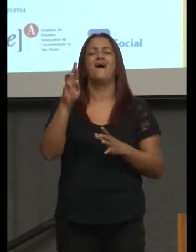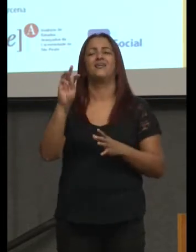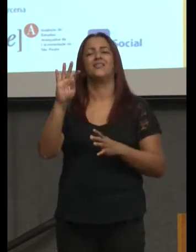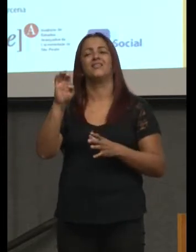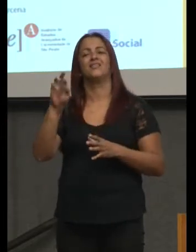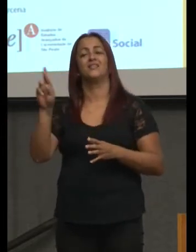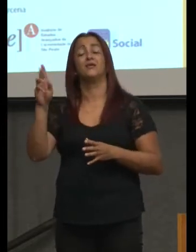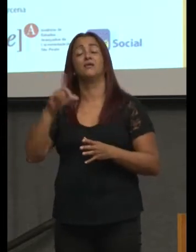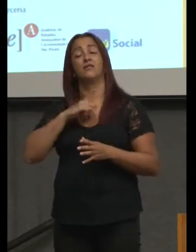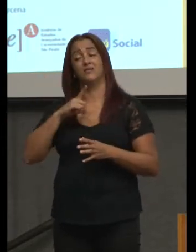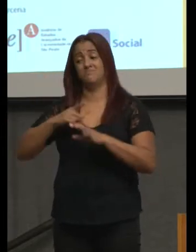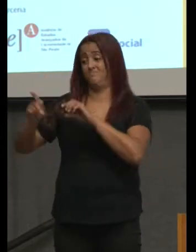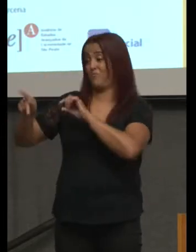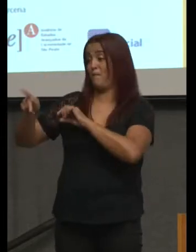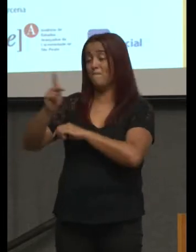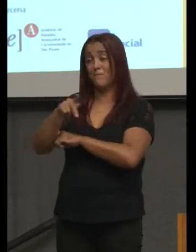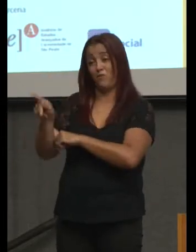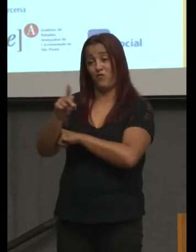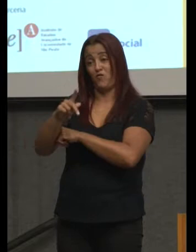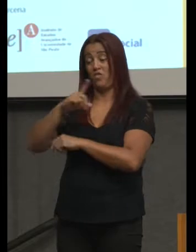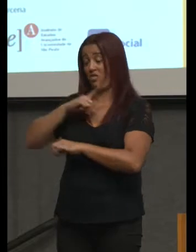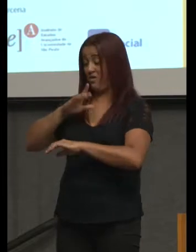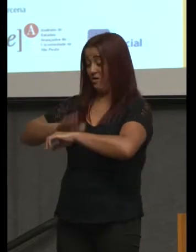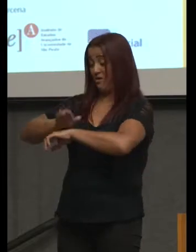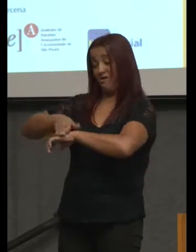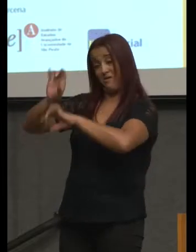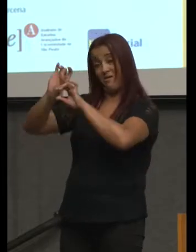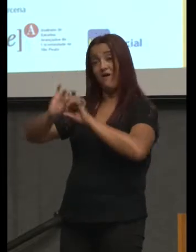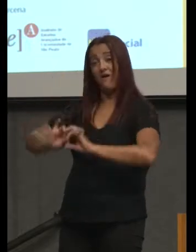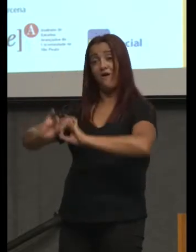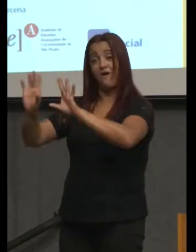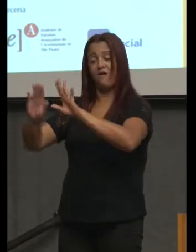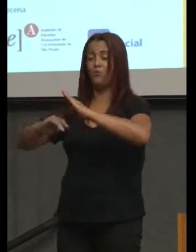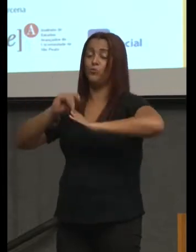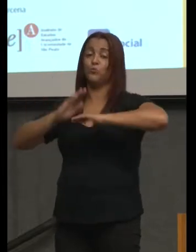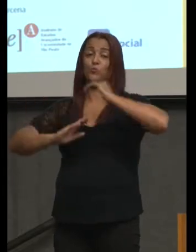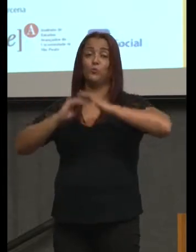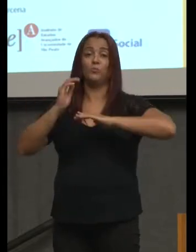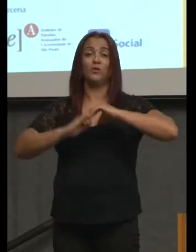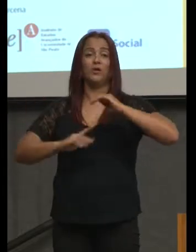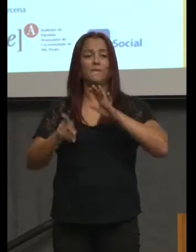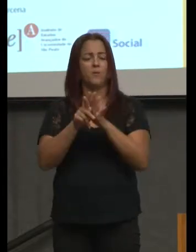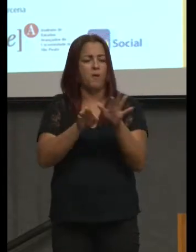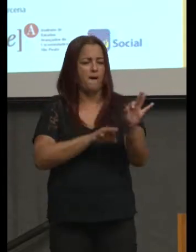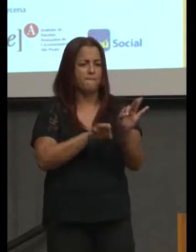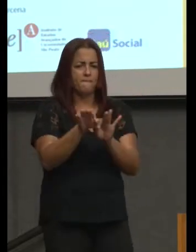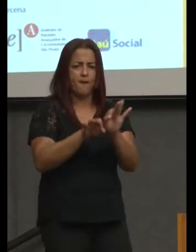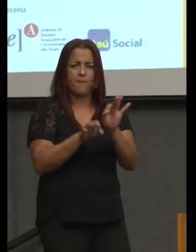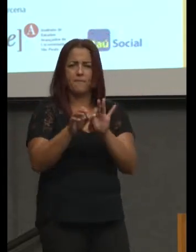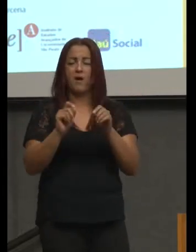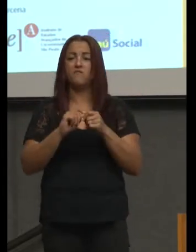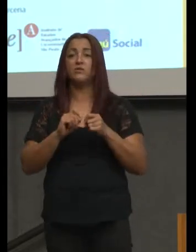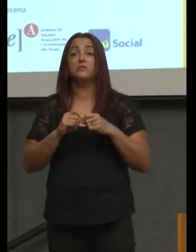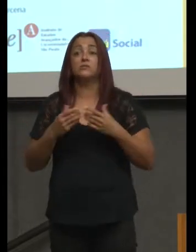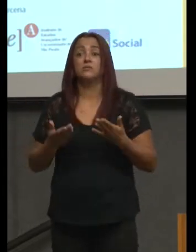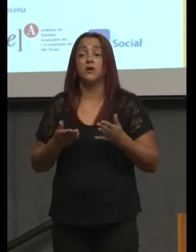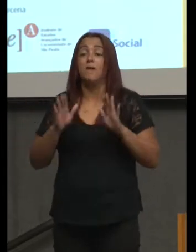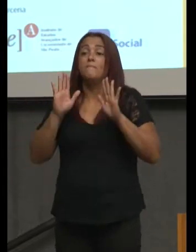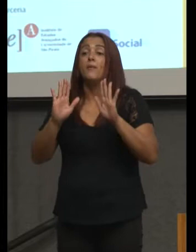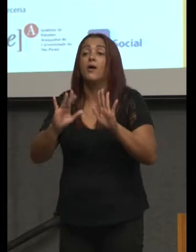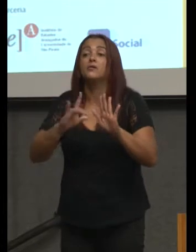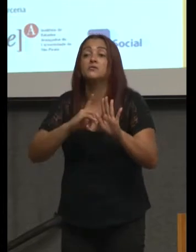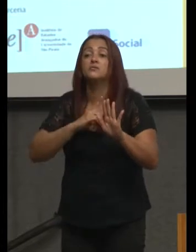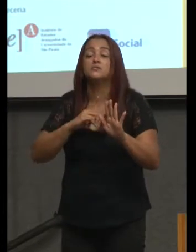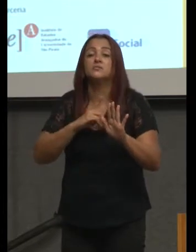tem autonomia para conceber, planejar, fazer as suas coisas, etc. Mas existe uma coisa